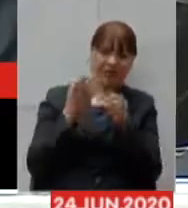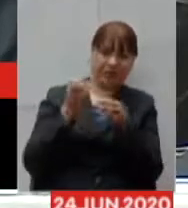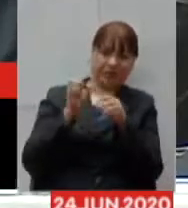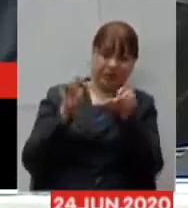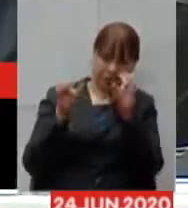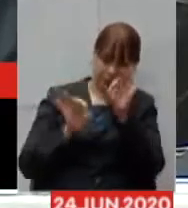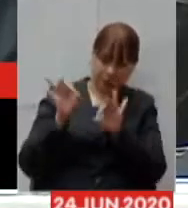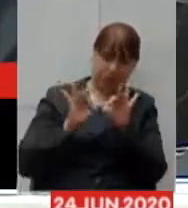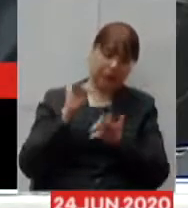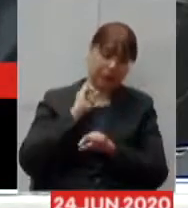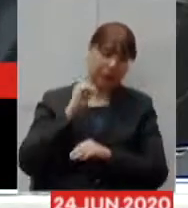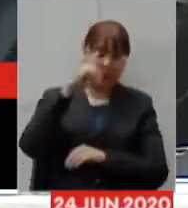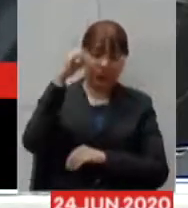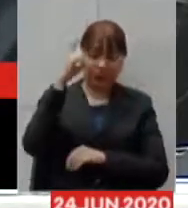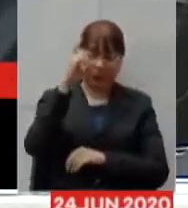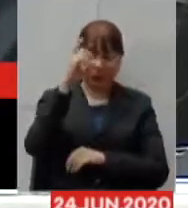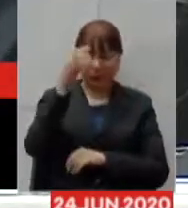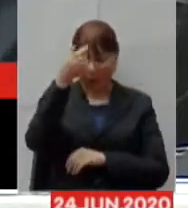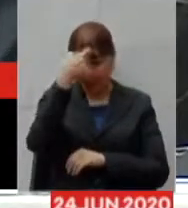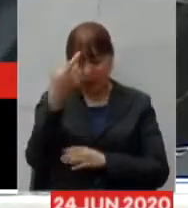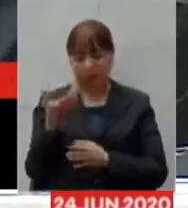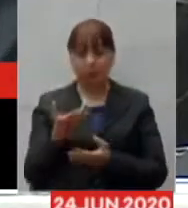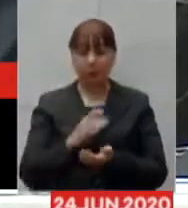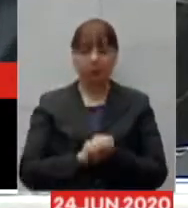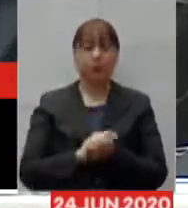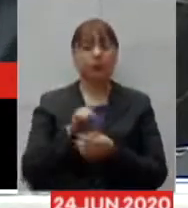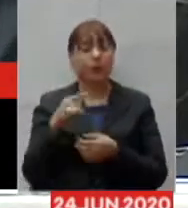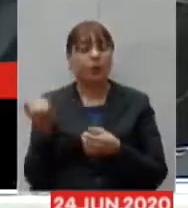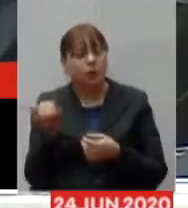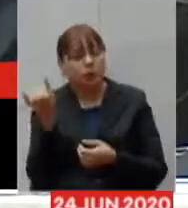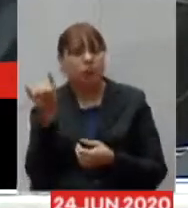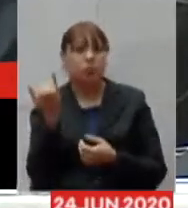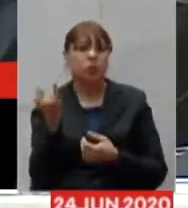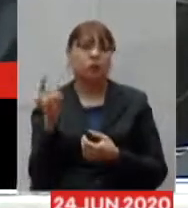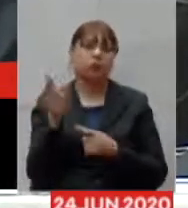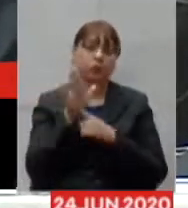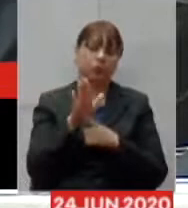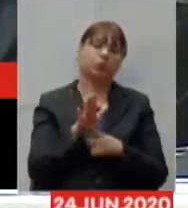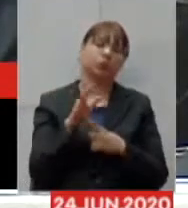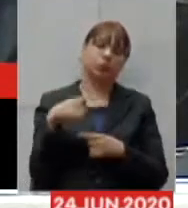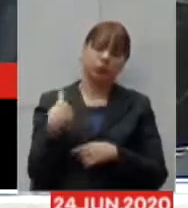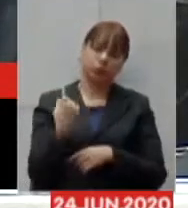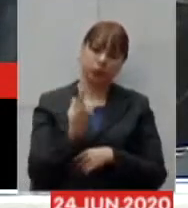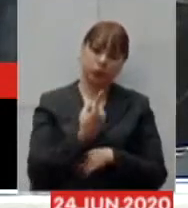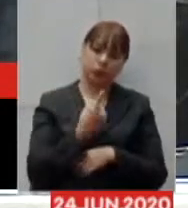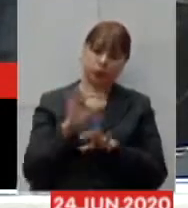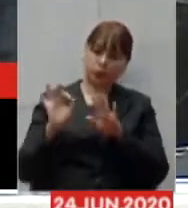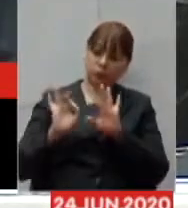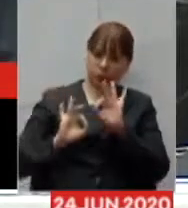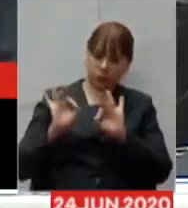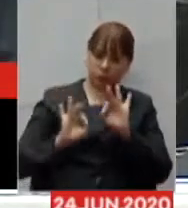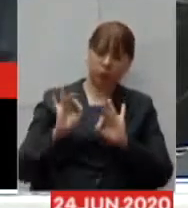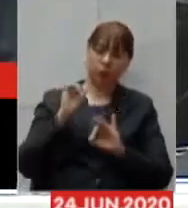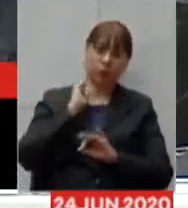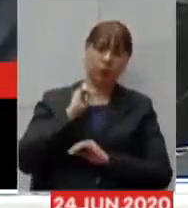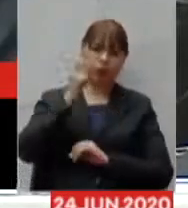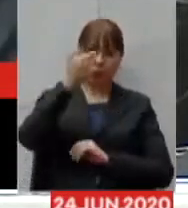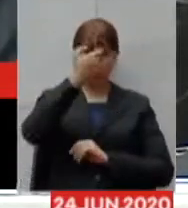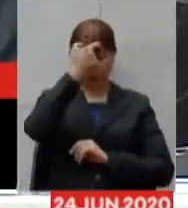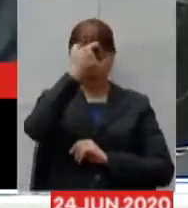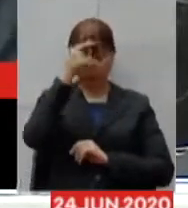então eu acho que isso para nós é importante isso está mostrando que o Minas Consciente ele foi um programa